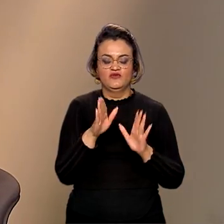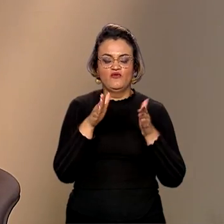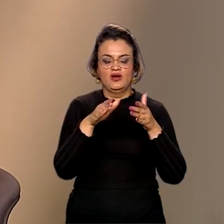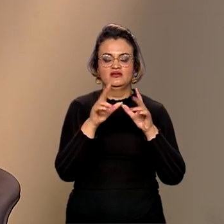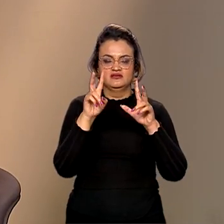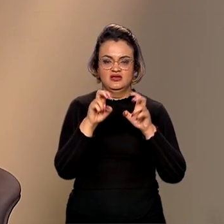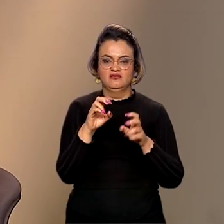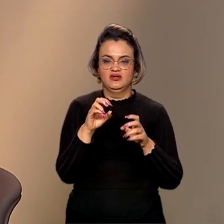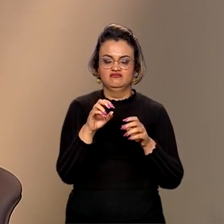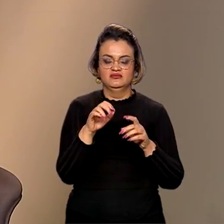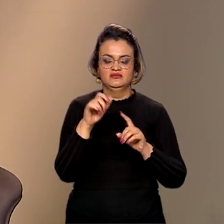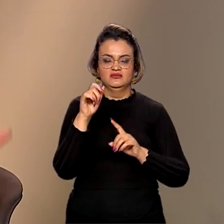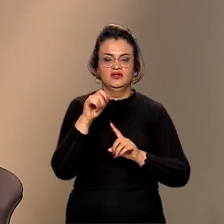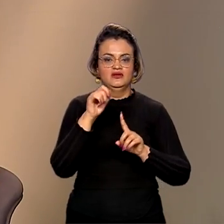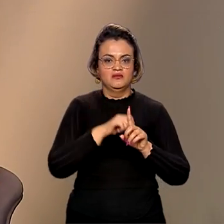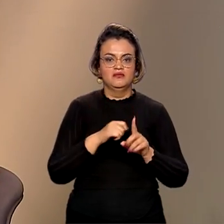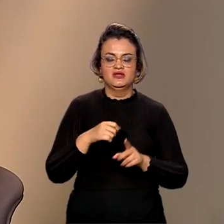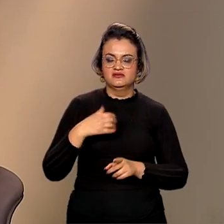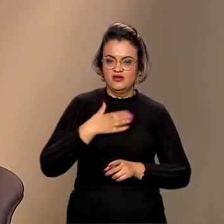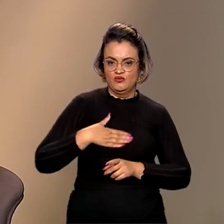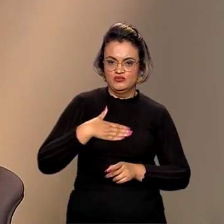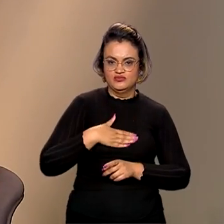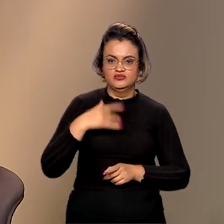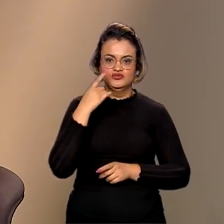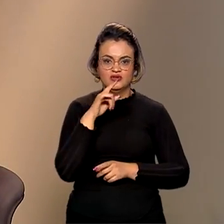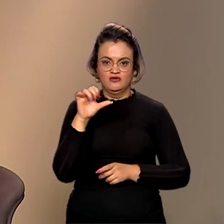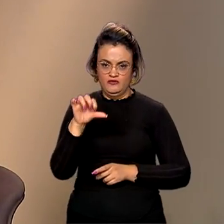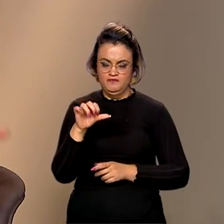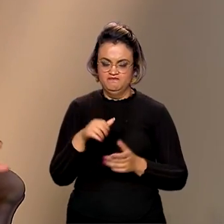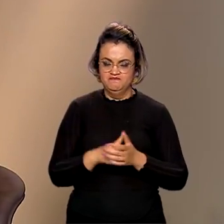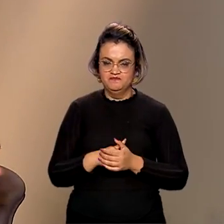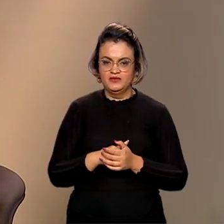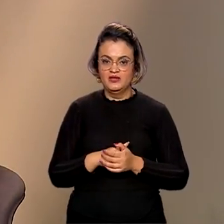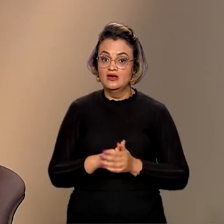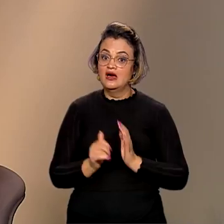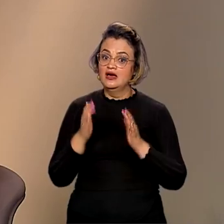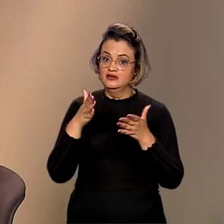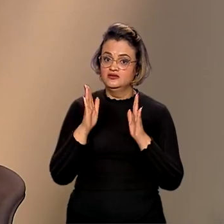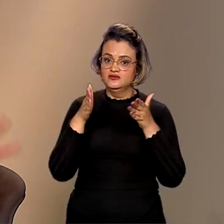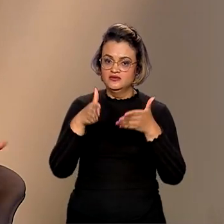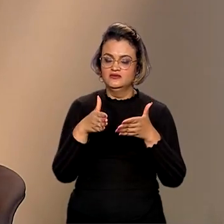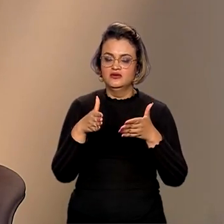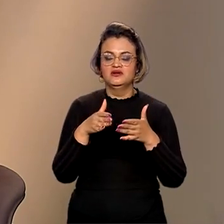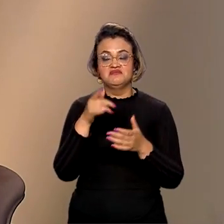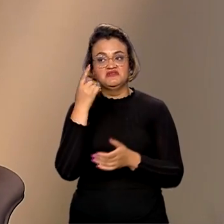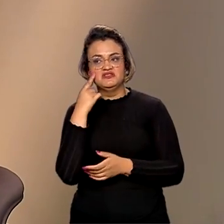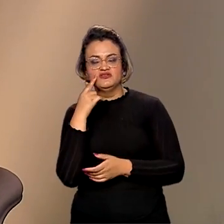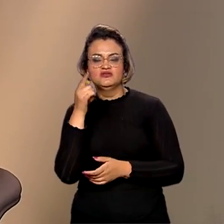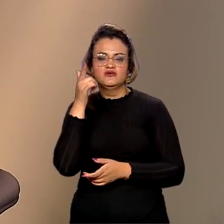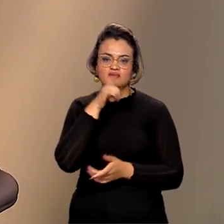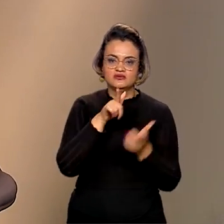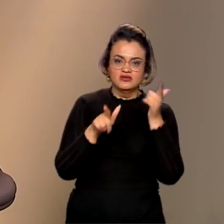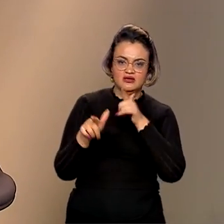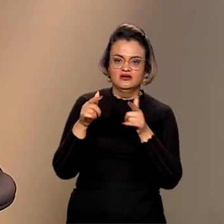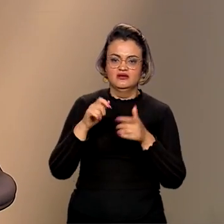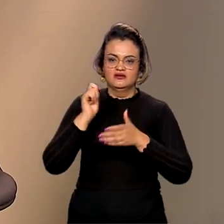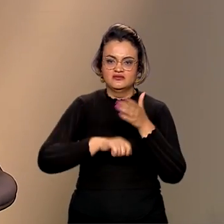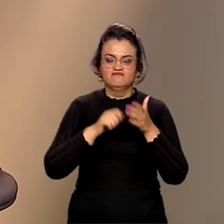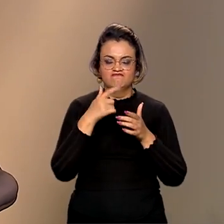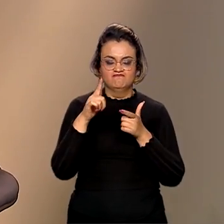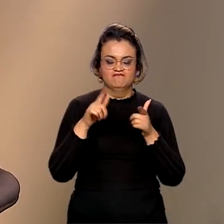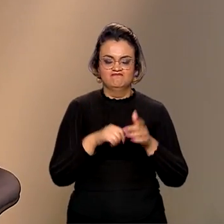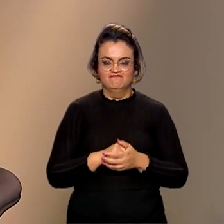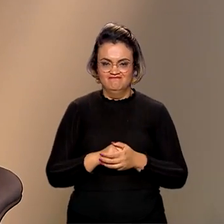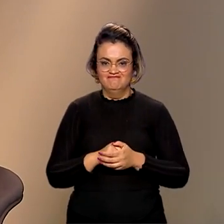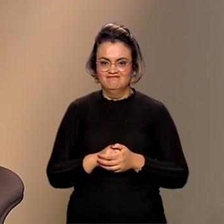dia 9 de agosto é o Dia Internacional dos Povos Indígenas. Então, nós estamos trabalhando aí para ver se conseguimos sair mais algumas assinaturas nesse dia,